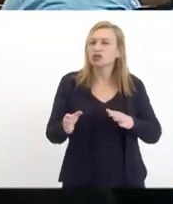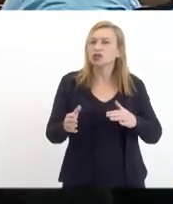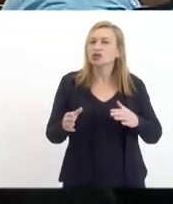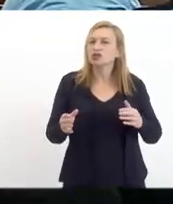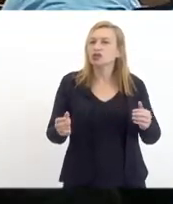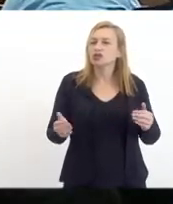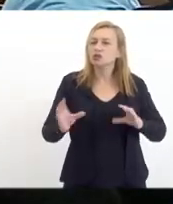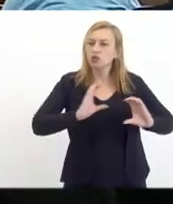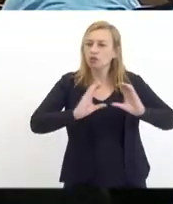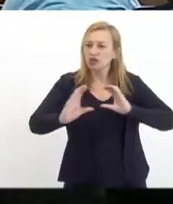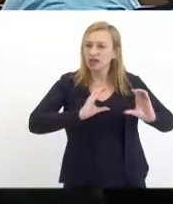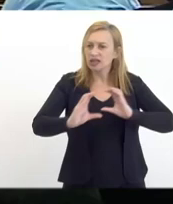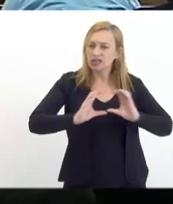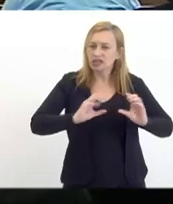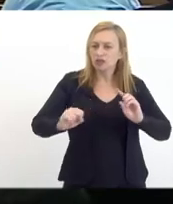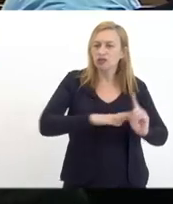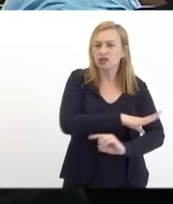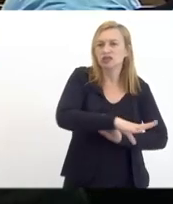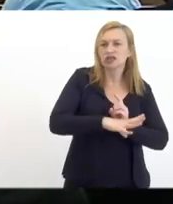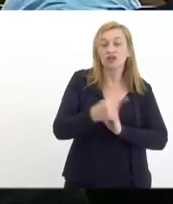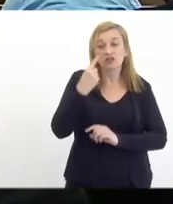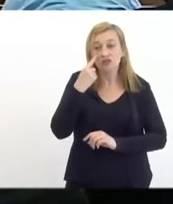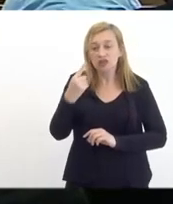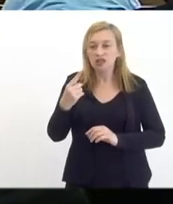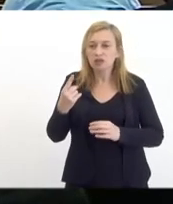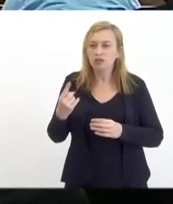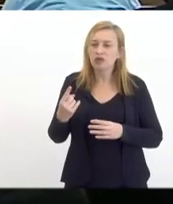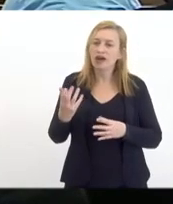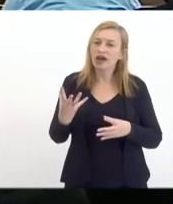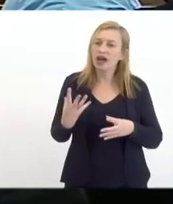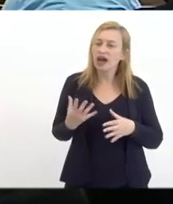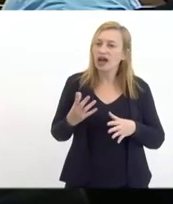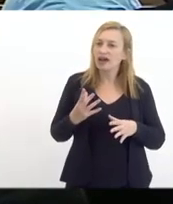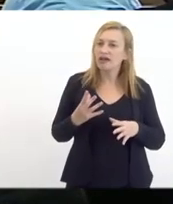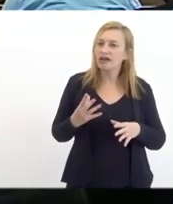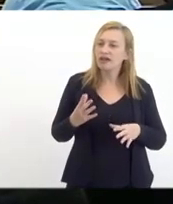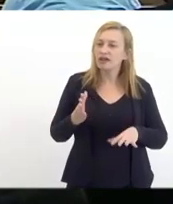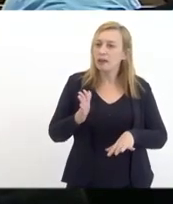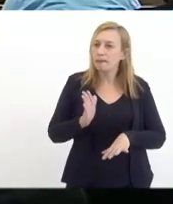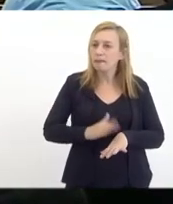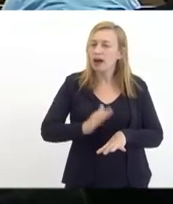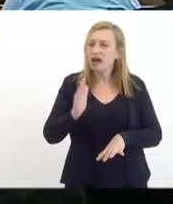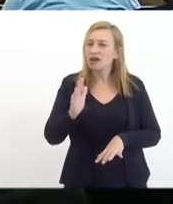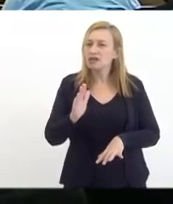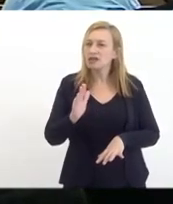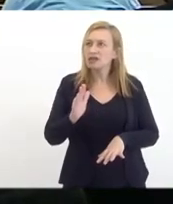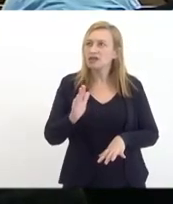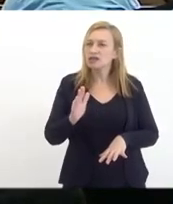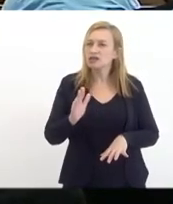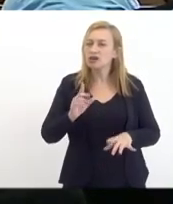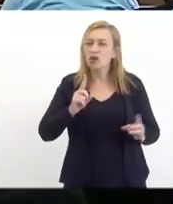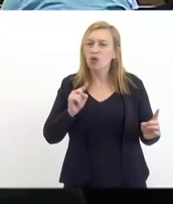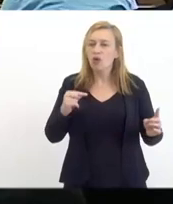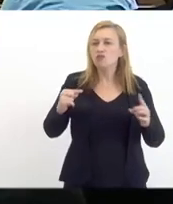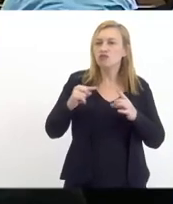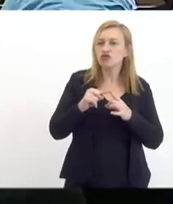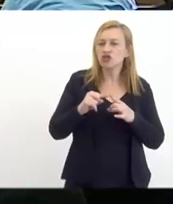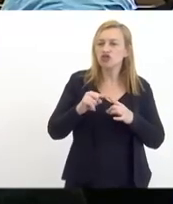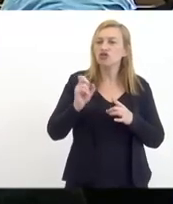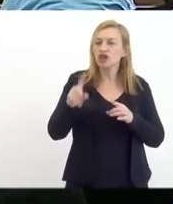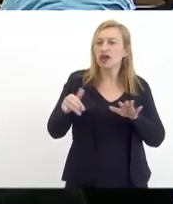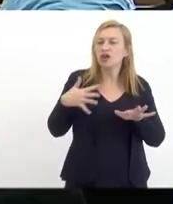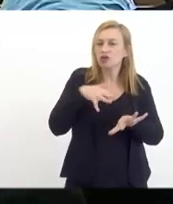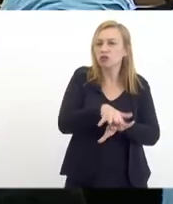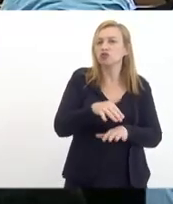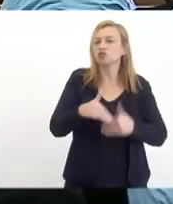sociedade visando justamente incrementar enfim o objetivo que é a inclusão